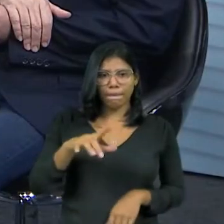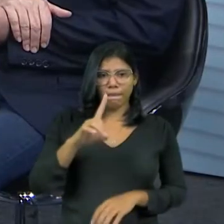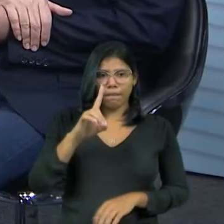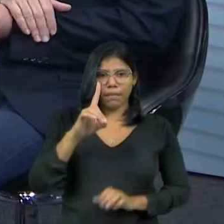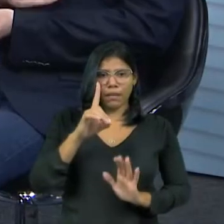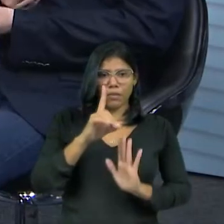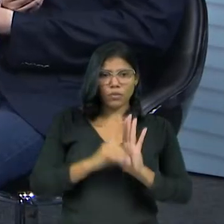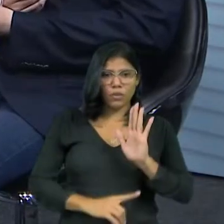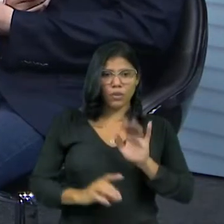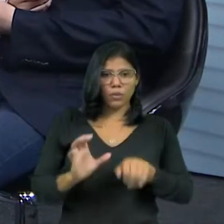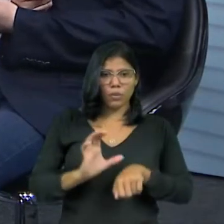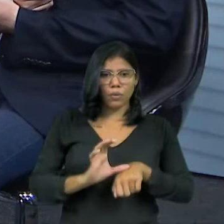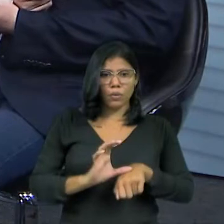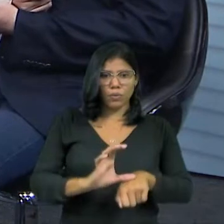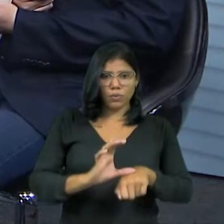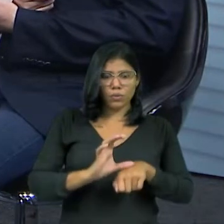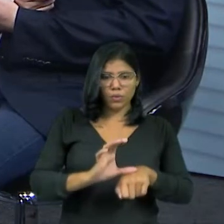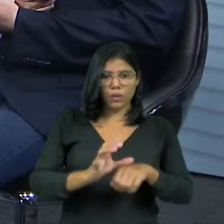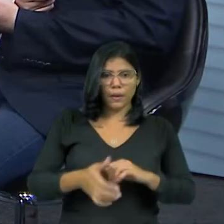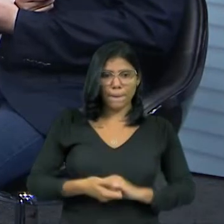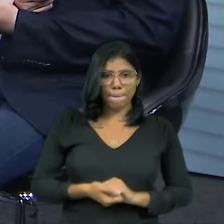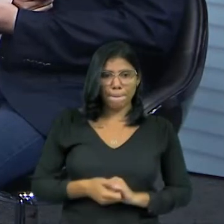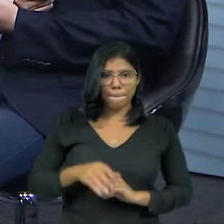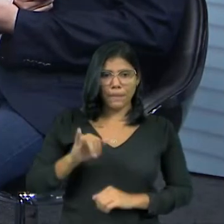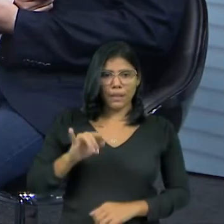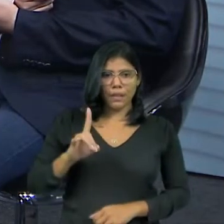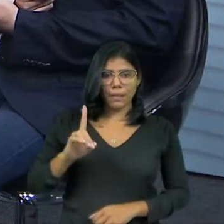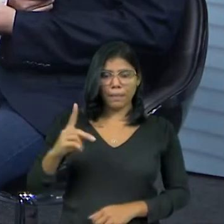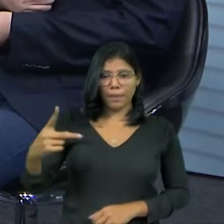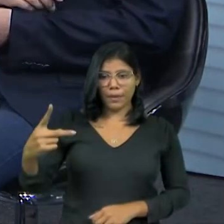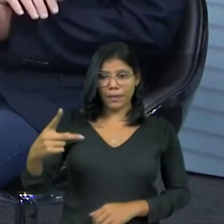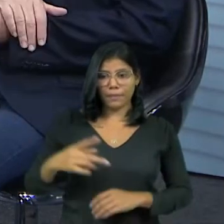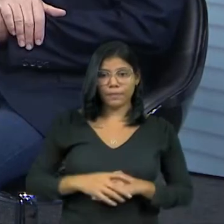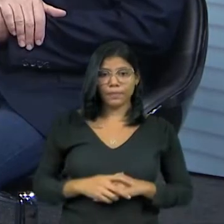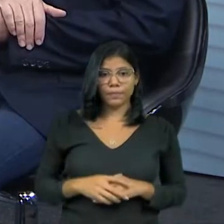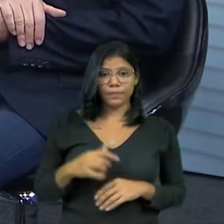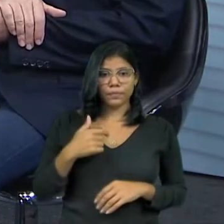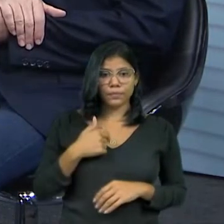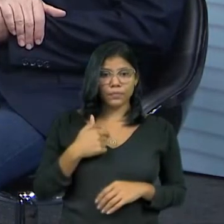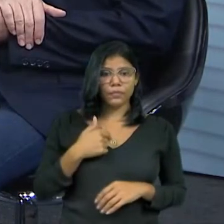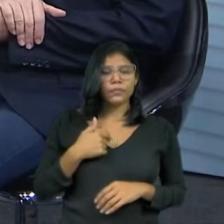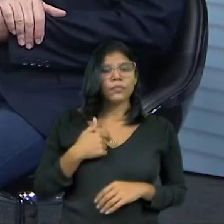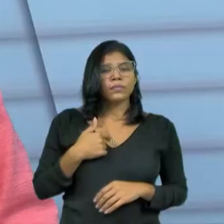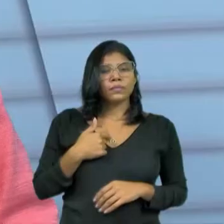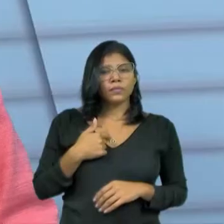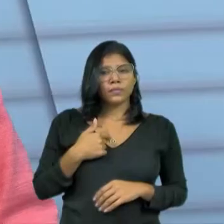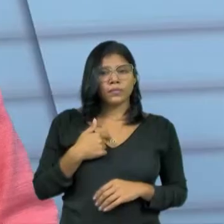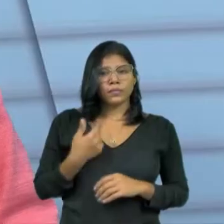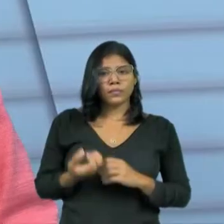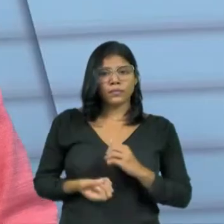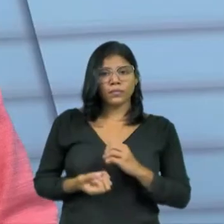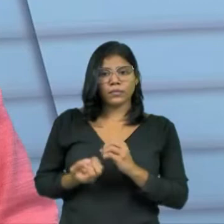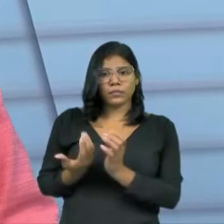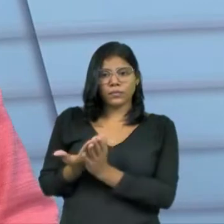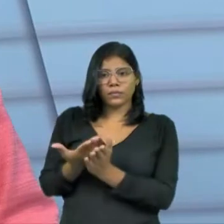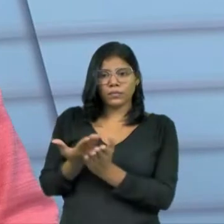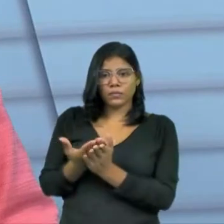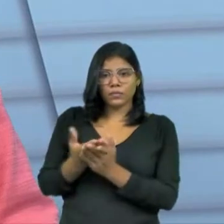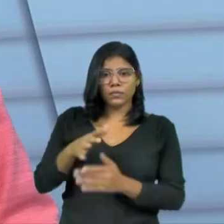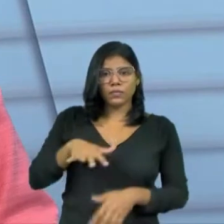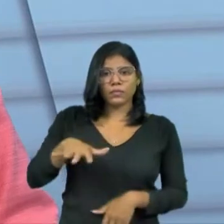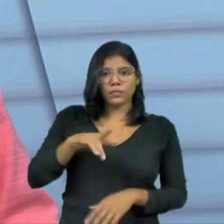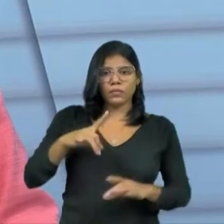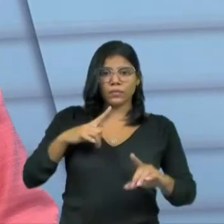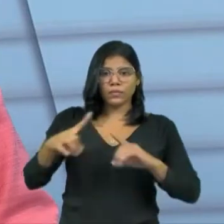Constitucional. Direito Constitucional? É, pelo IDP, né? E aí estou desenvolvendo estudos na área de democracia,